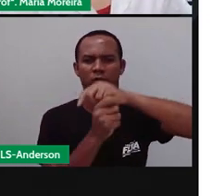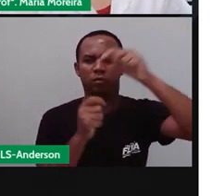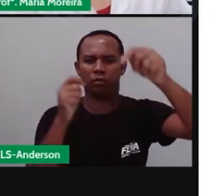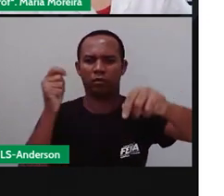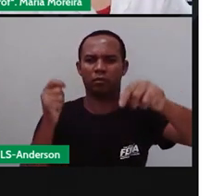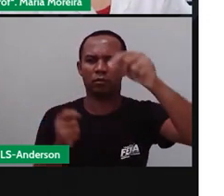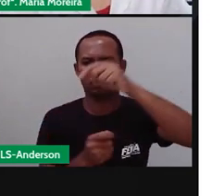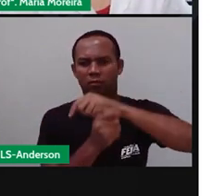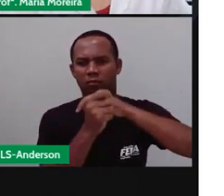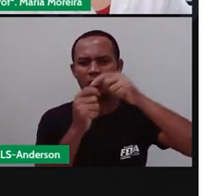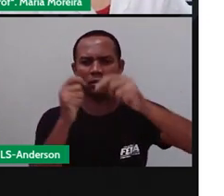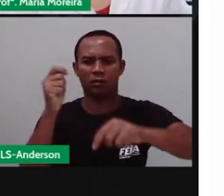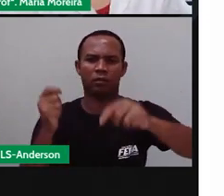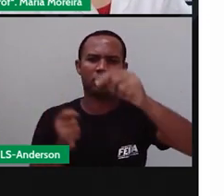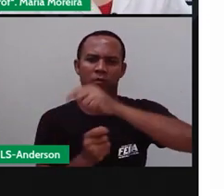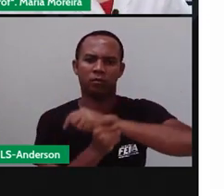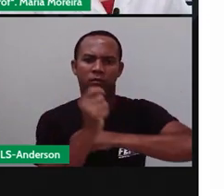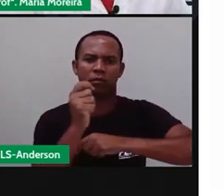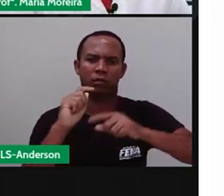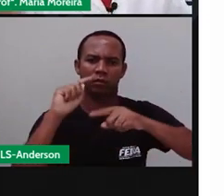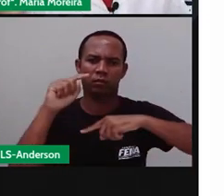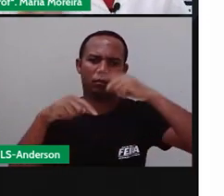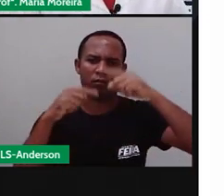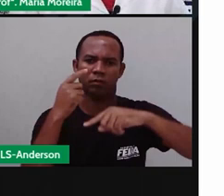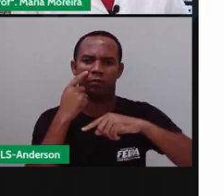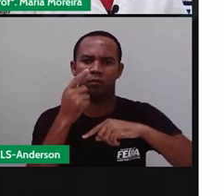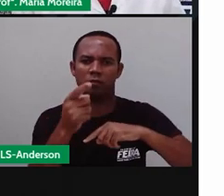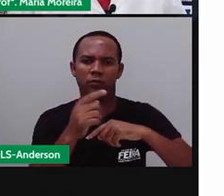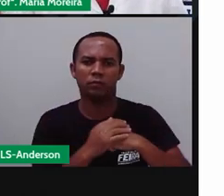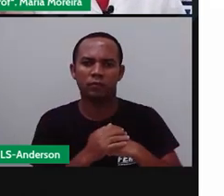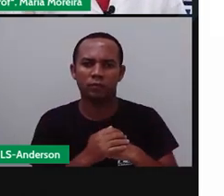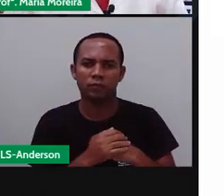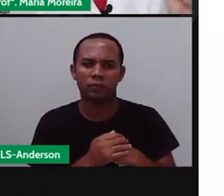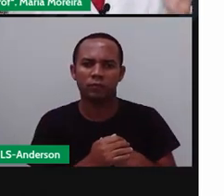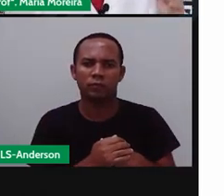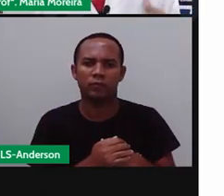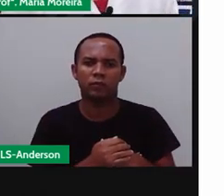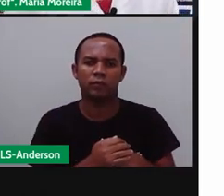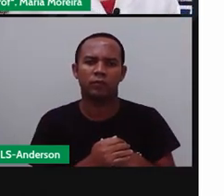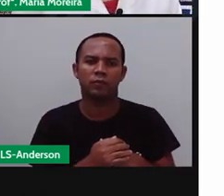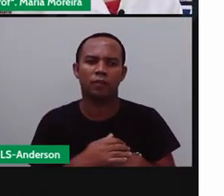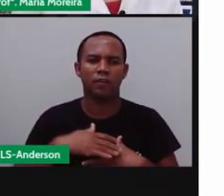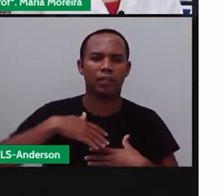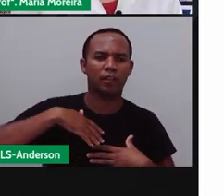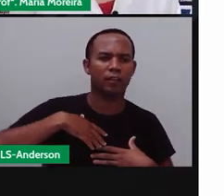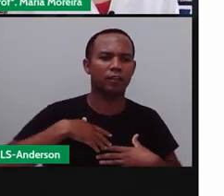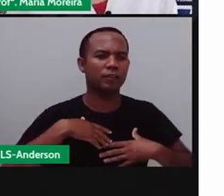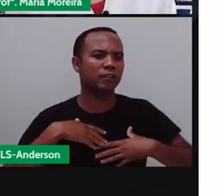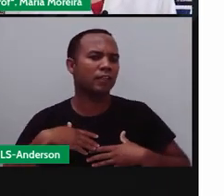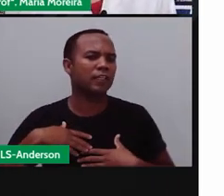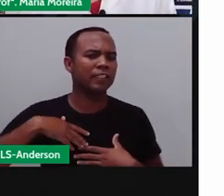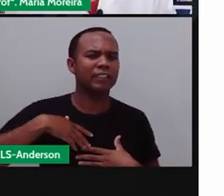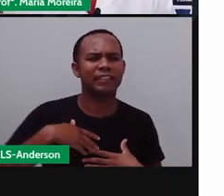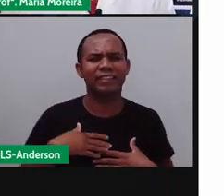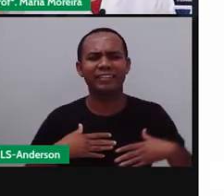com fitas fixadas em seu topo. E aí, olha só para essa imagem. As pessoas, elas vão dançando, certo? E